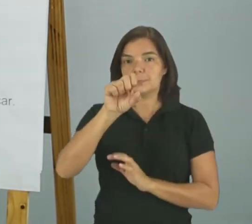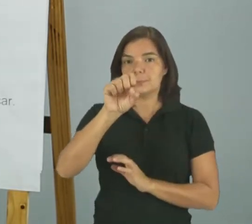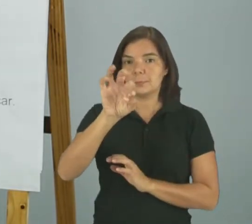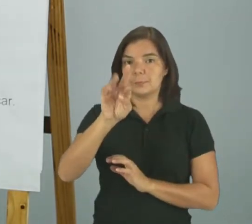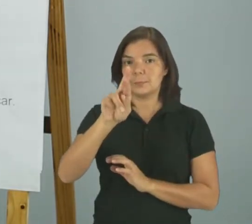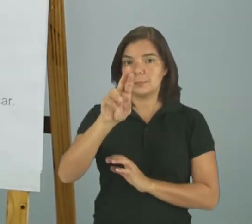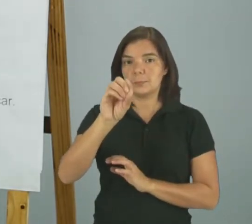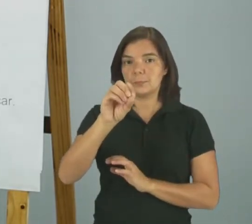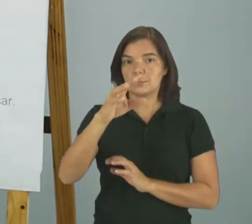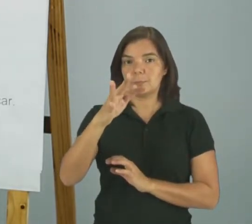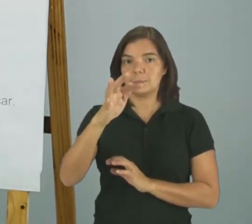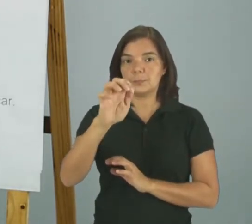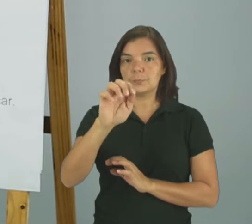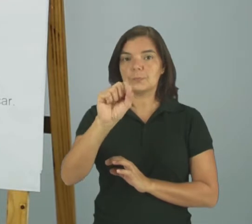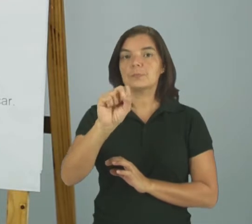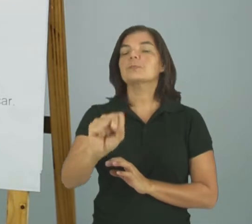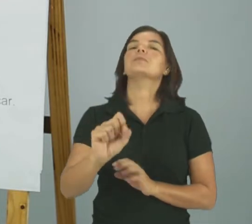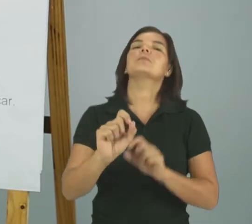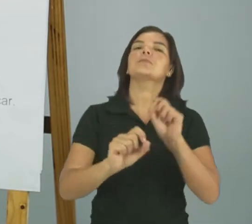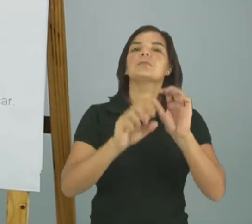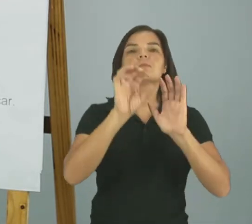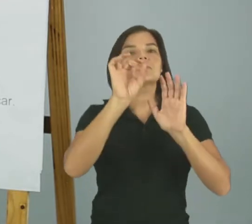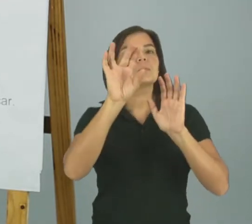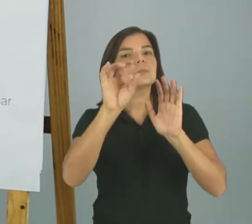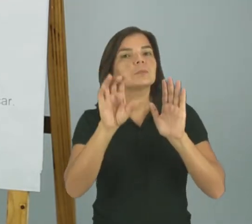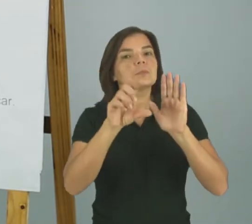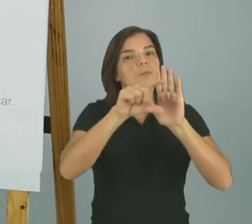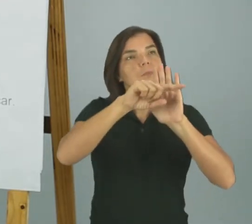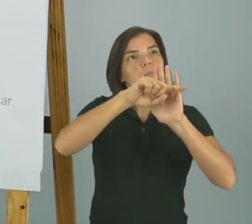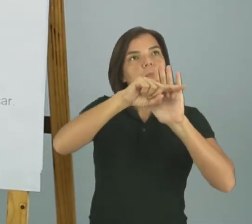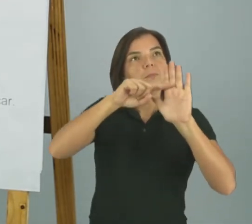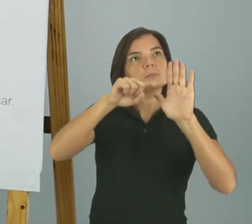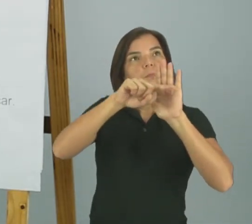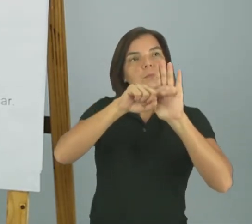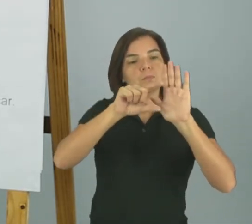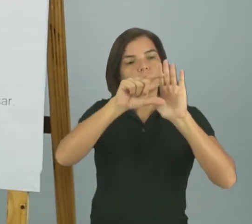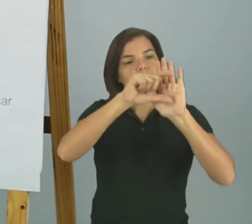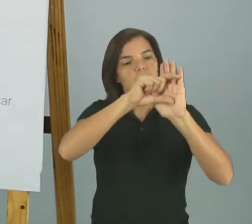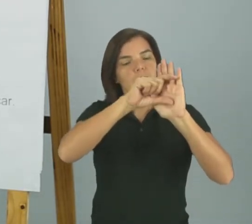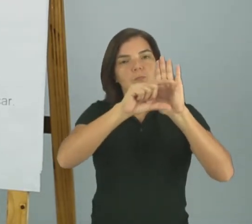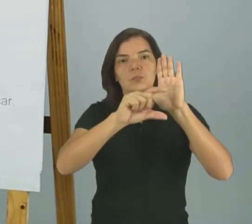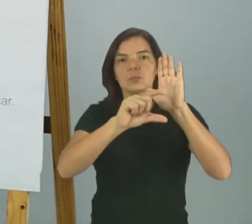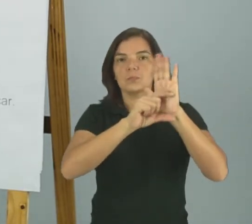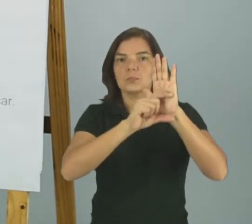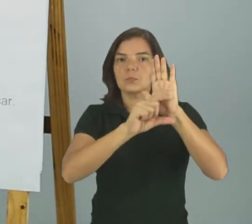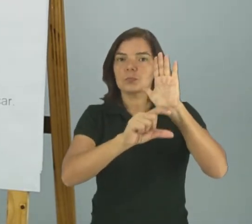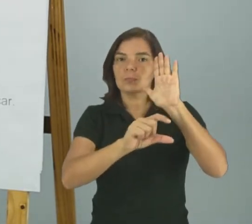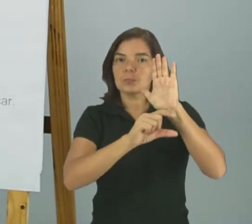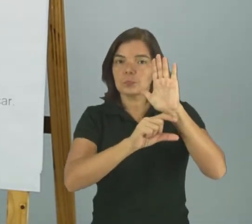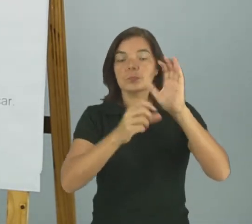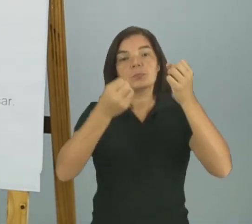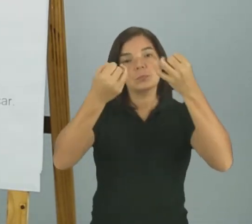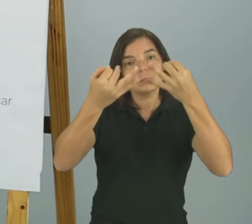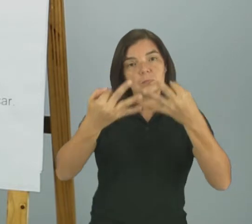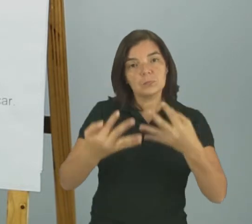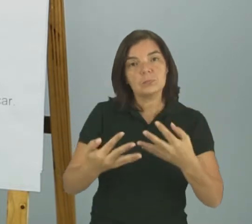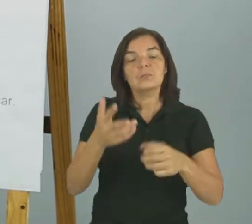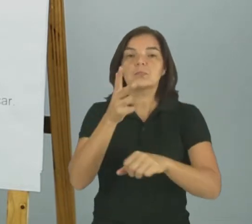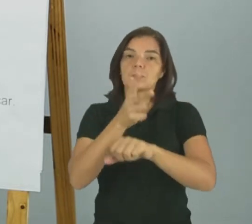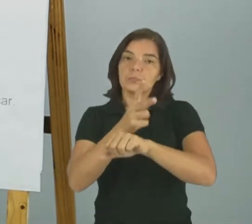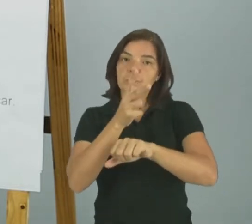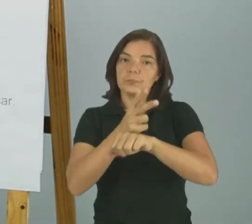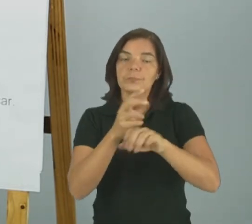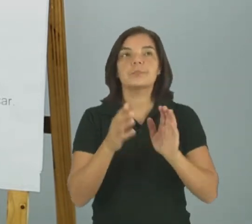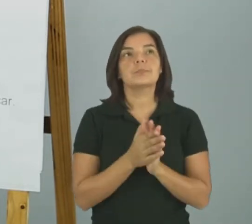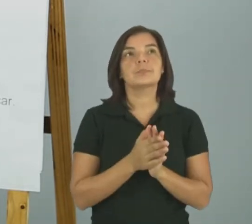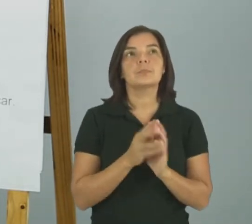As estrofes É cada grupo de linha Como foi bem explicado no vídeo, tá? E verso